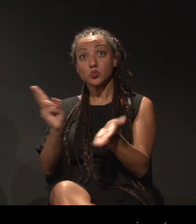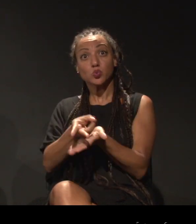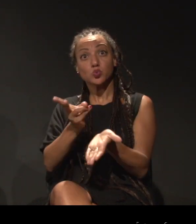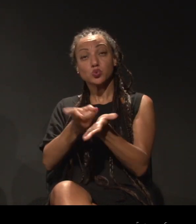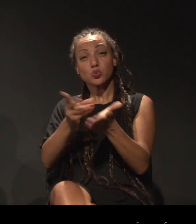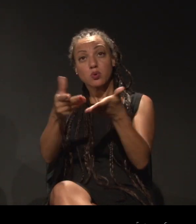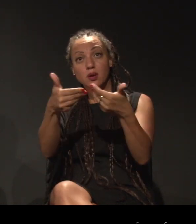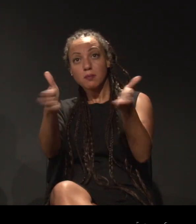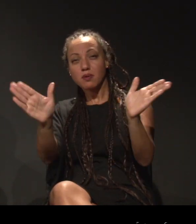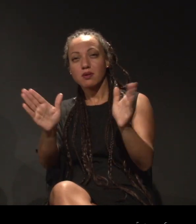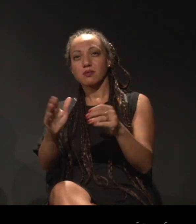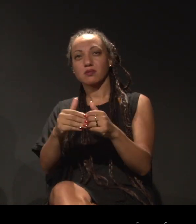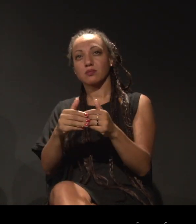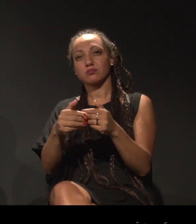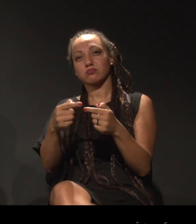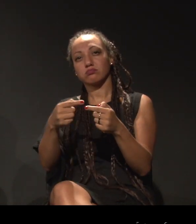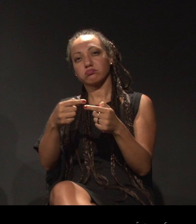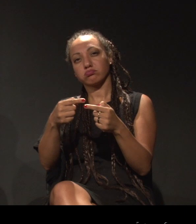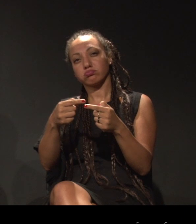o próximo ciclo, certo, Nath?